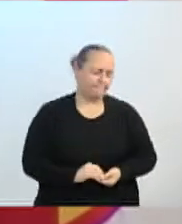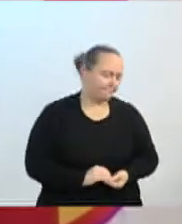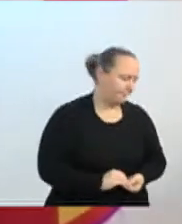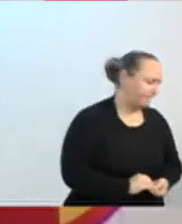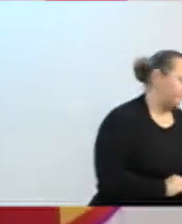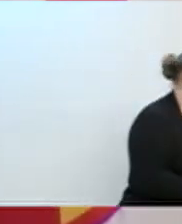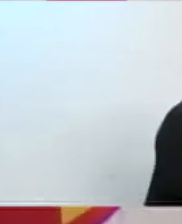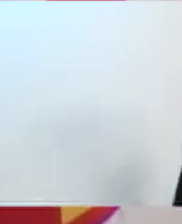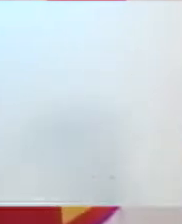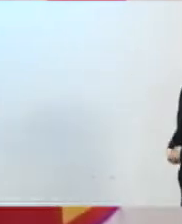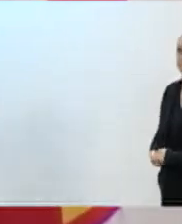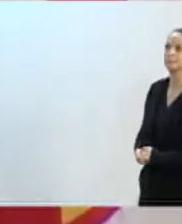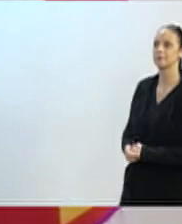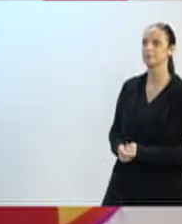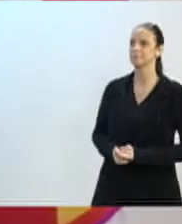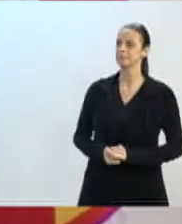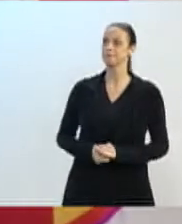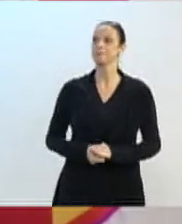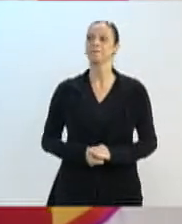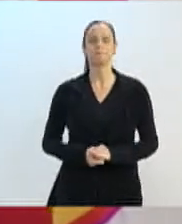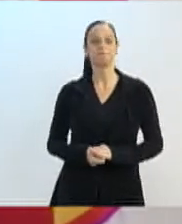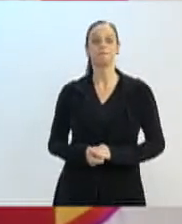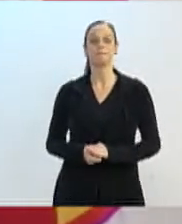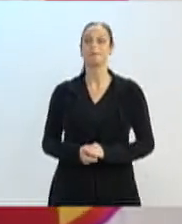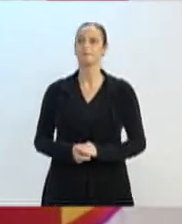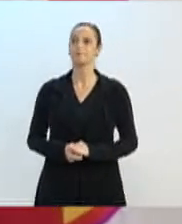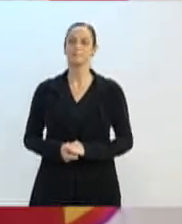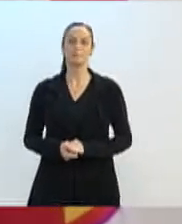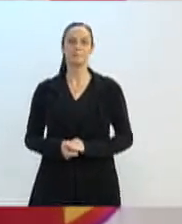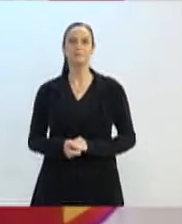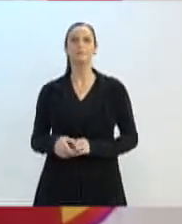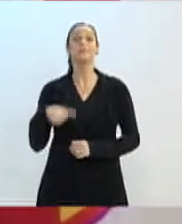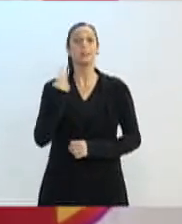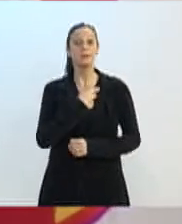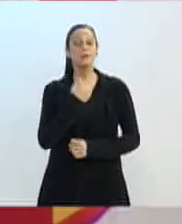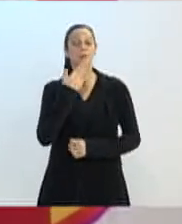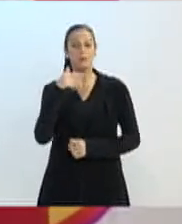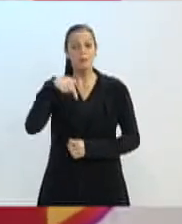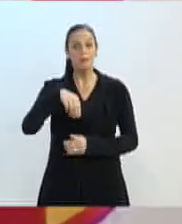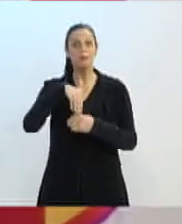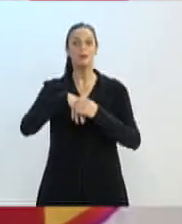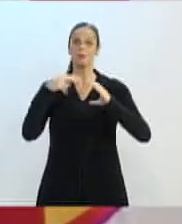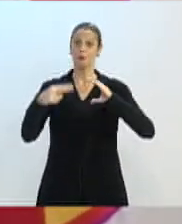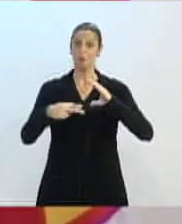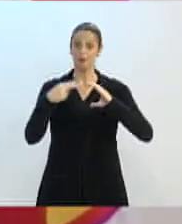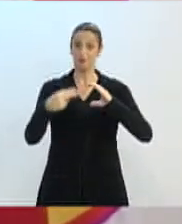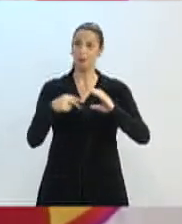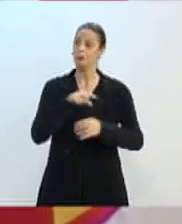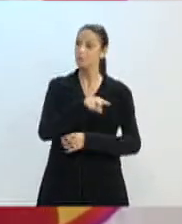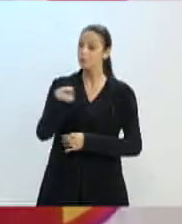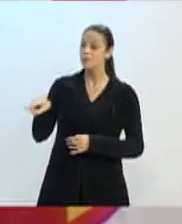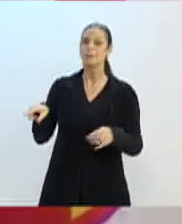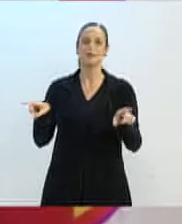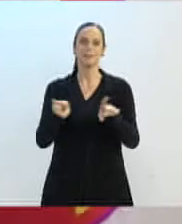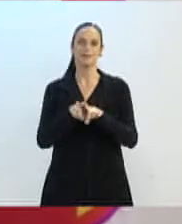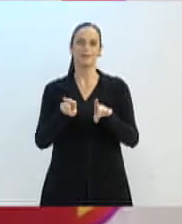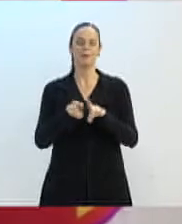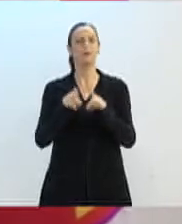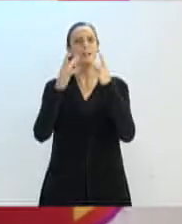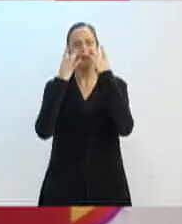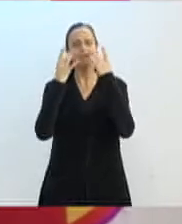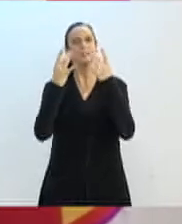para ainda mais, a gente vem pedir espaço nessa casa, que vocês também deem atenção